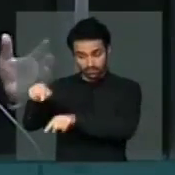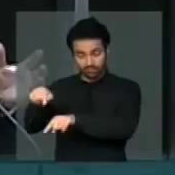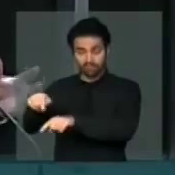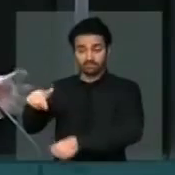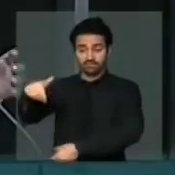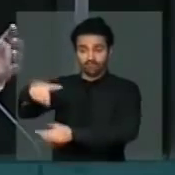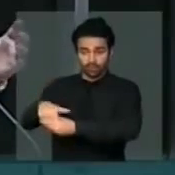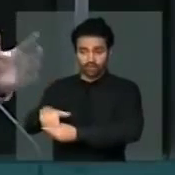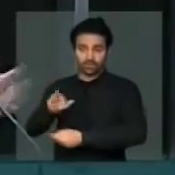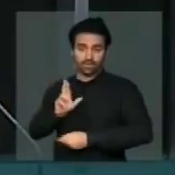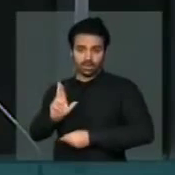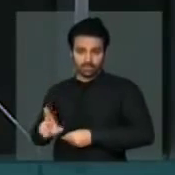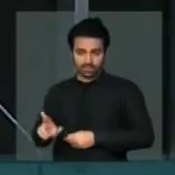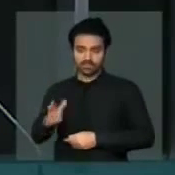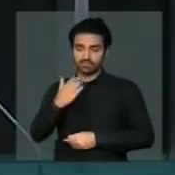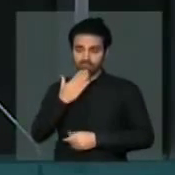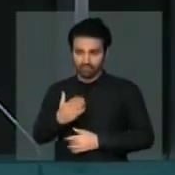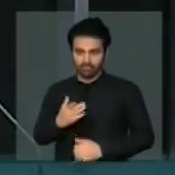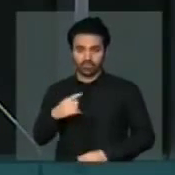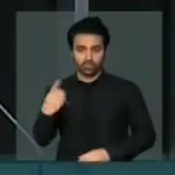e falem em seu favor.